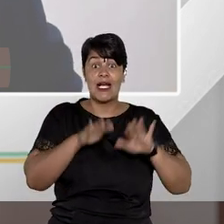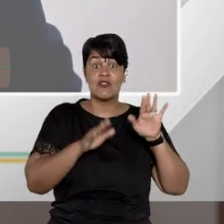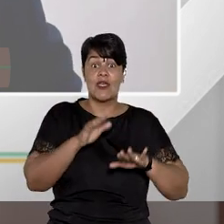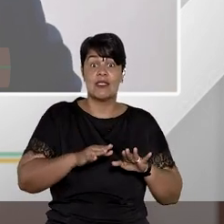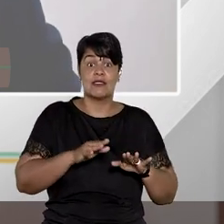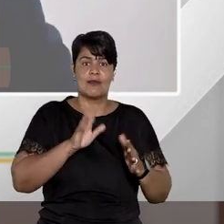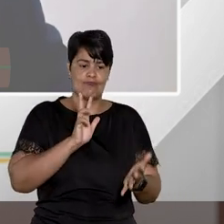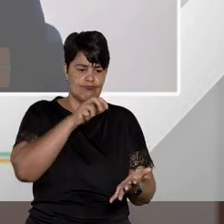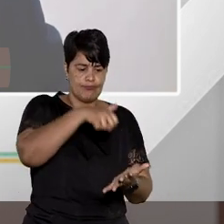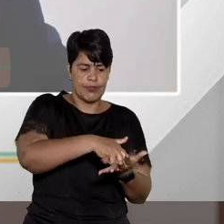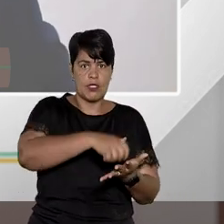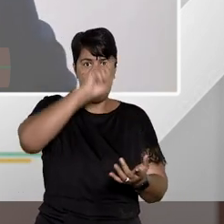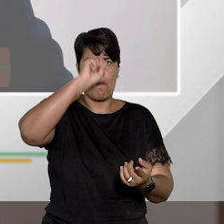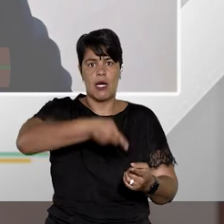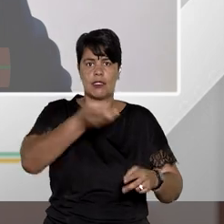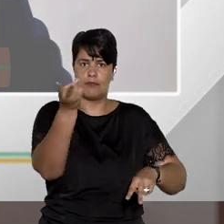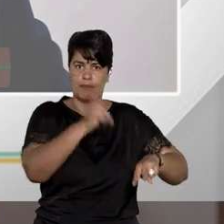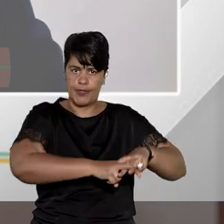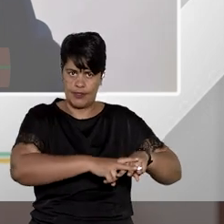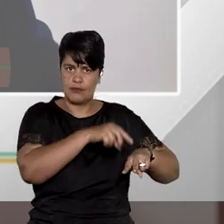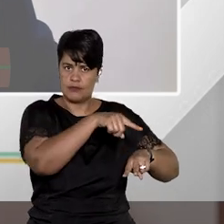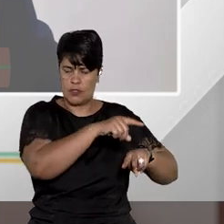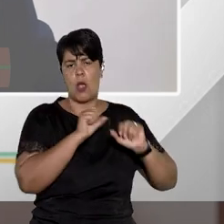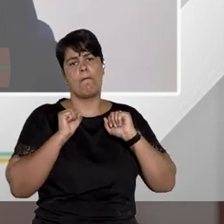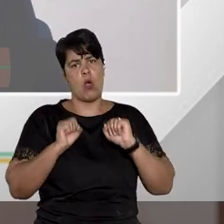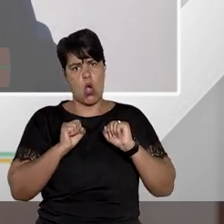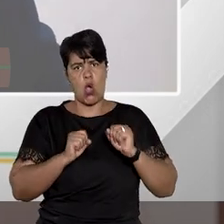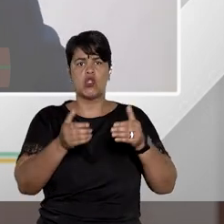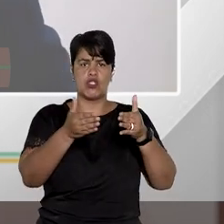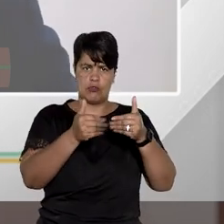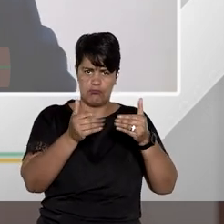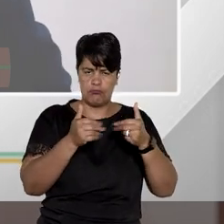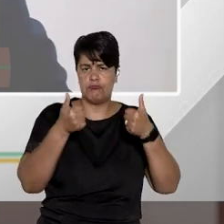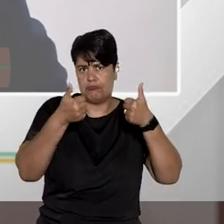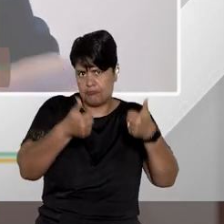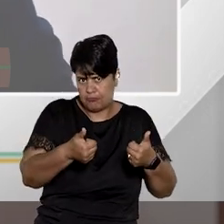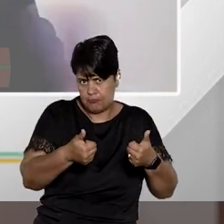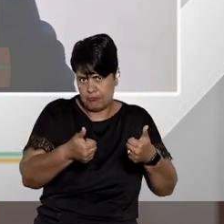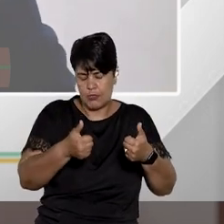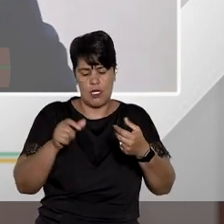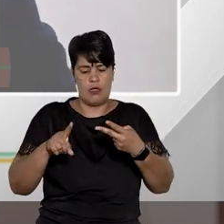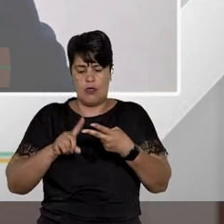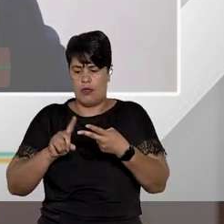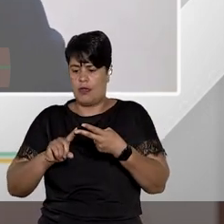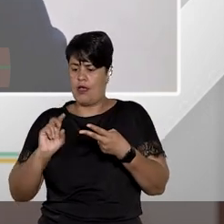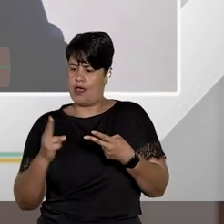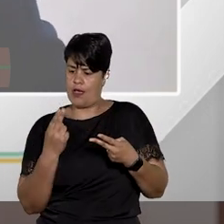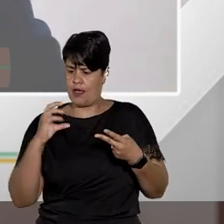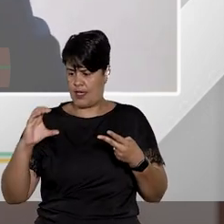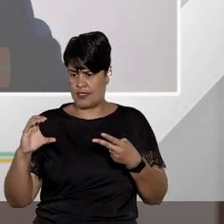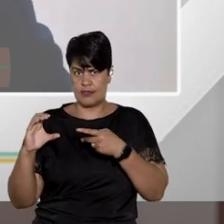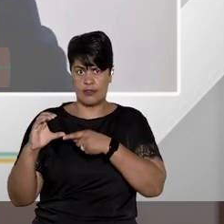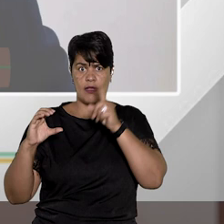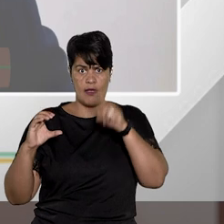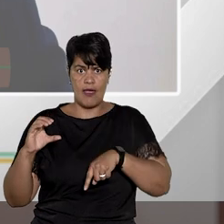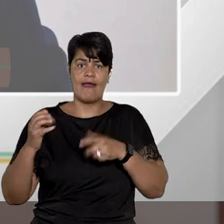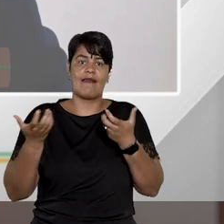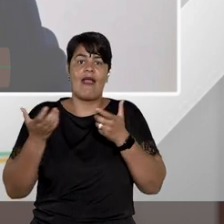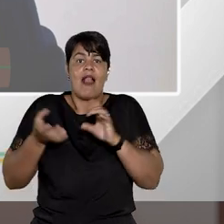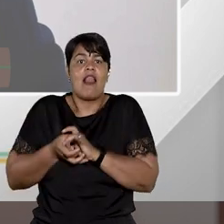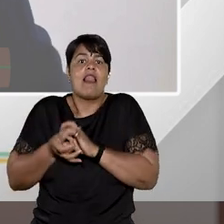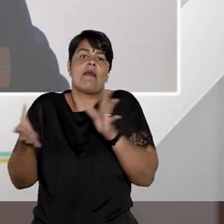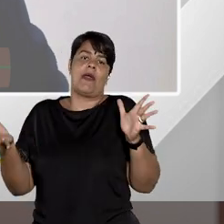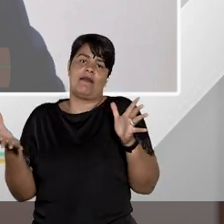a prisão na sentença, cabe a apelação contra a condenação e cabe o habeas corpus buscando recorrer em